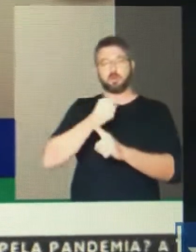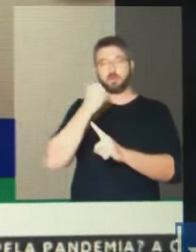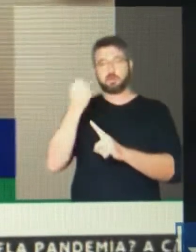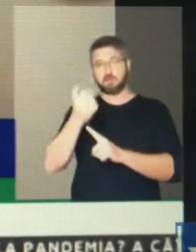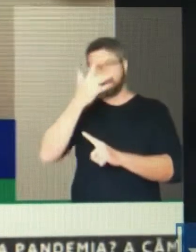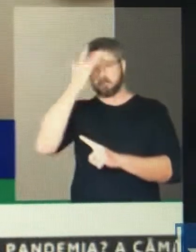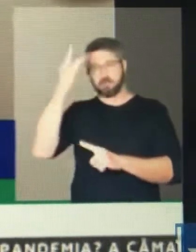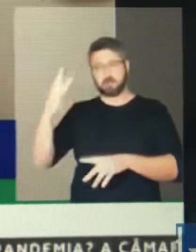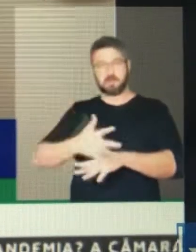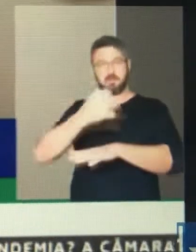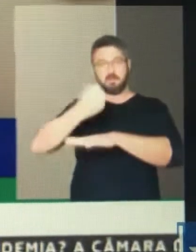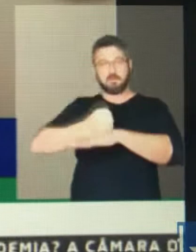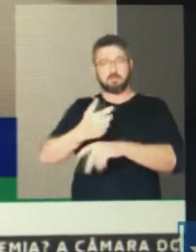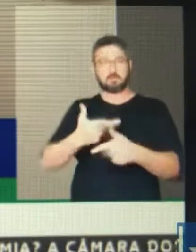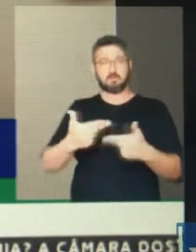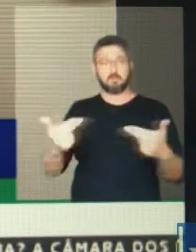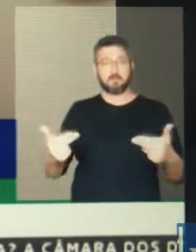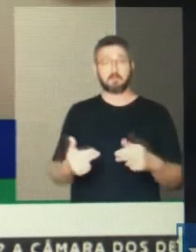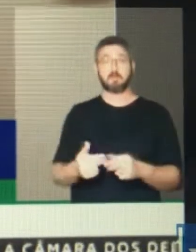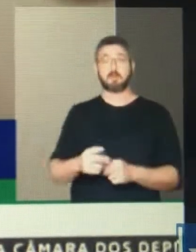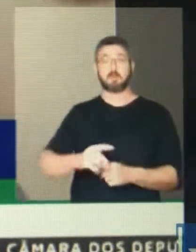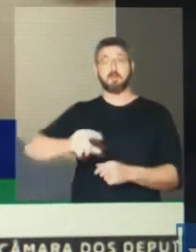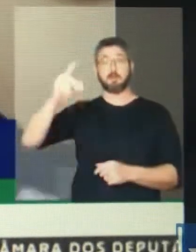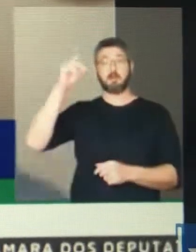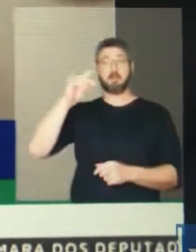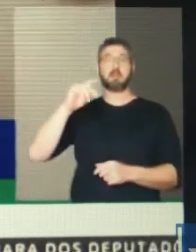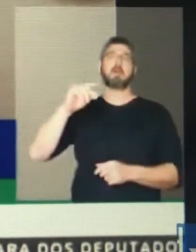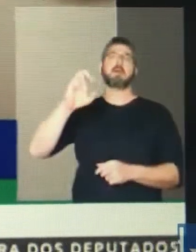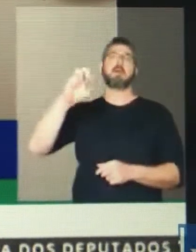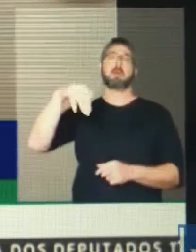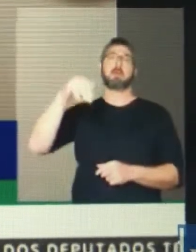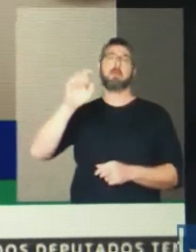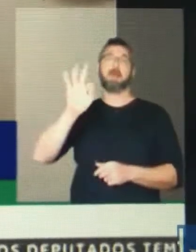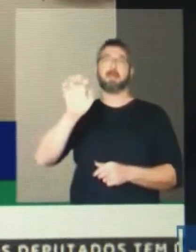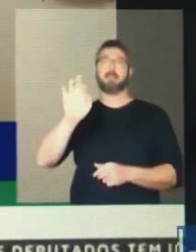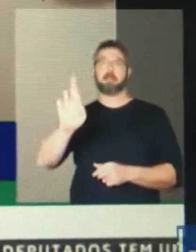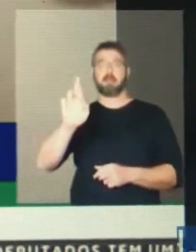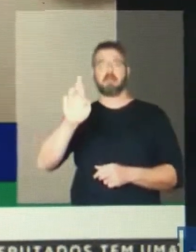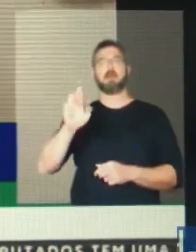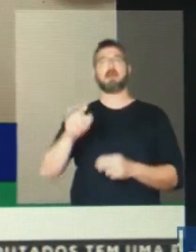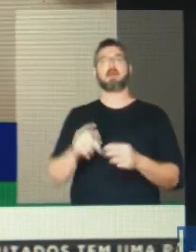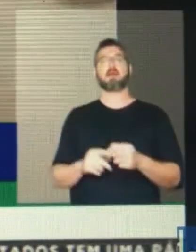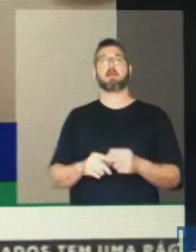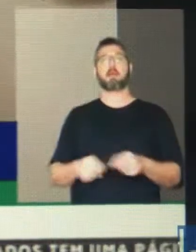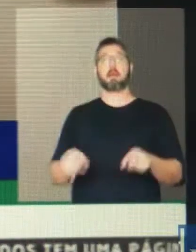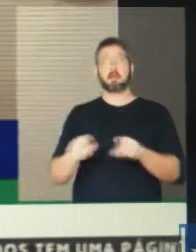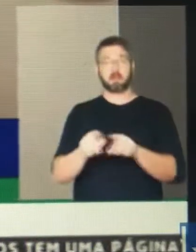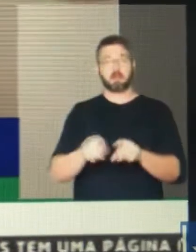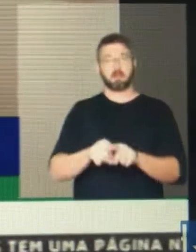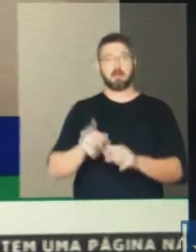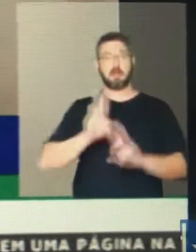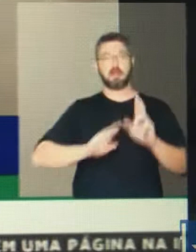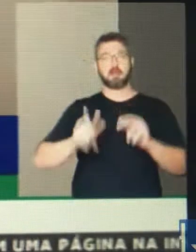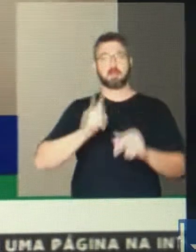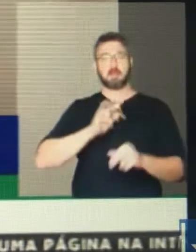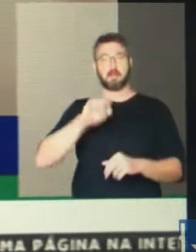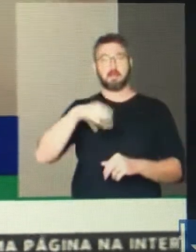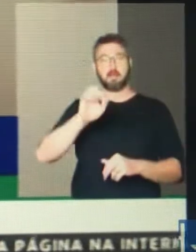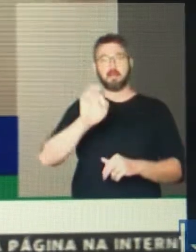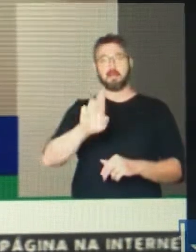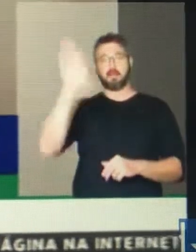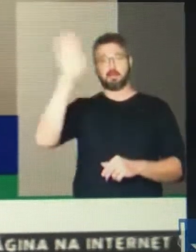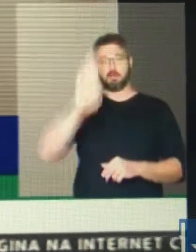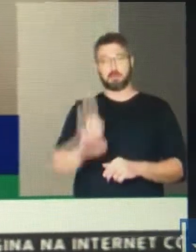Ematérias do Banco do Brasil. Isso é um histórico, presidente, que potencializa a nossa luta, principalmente em